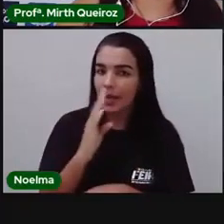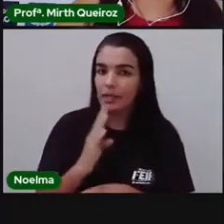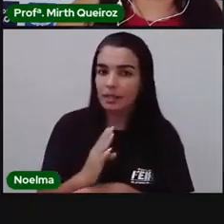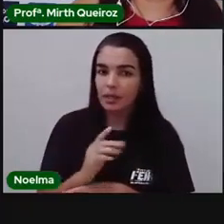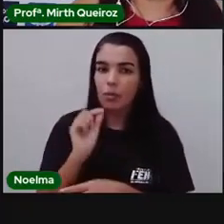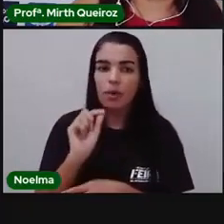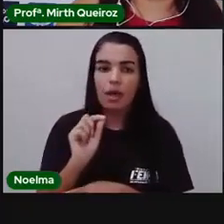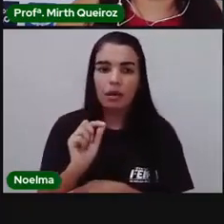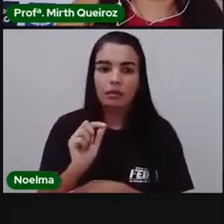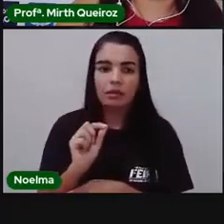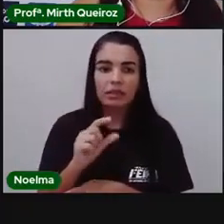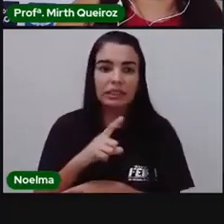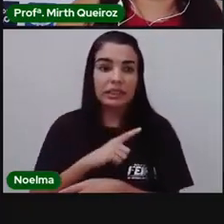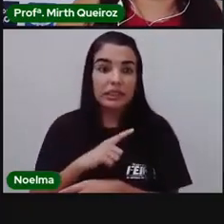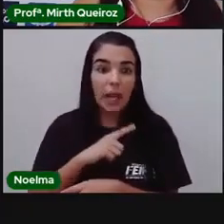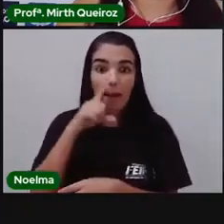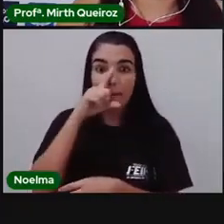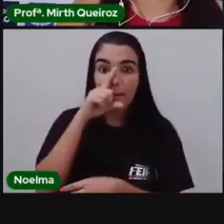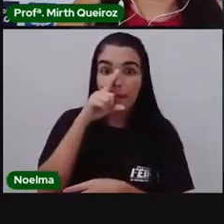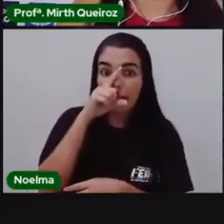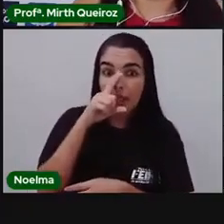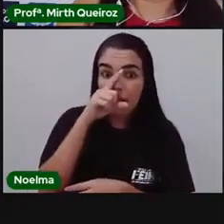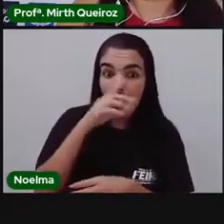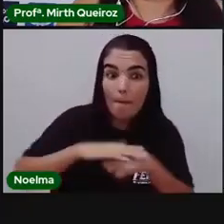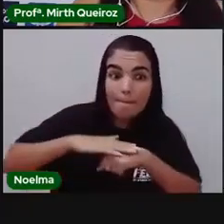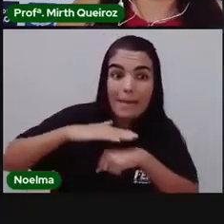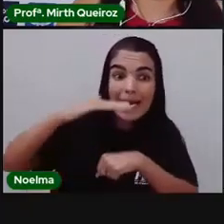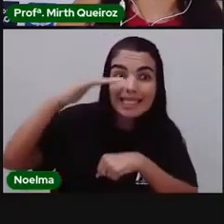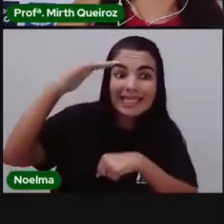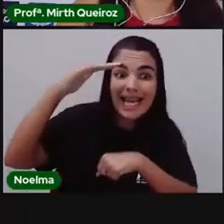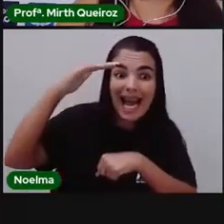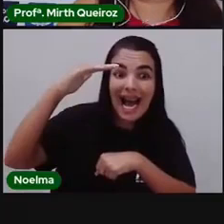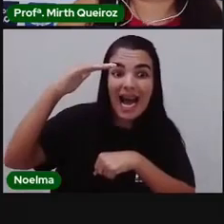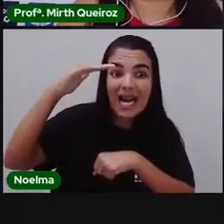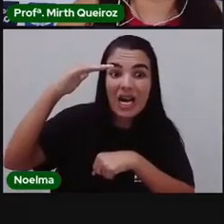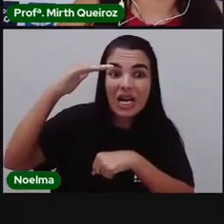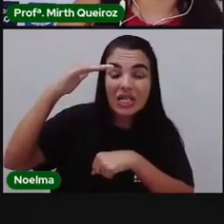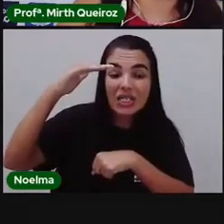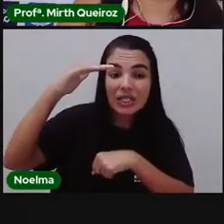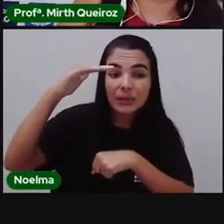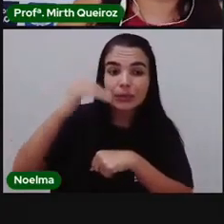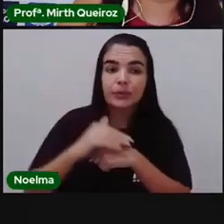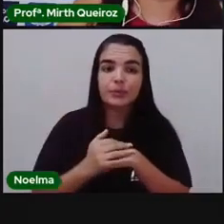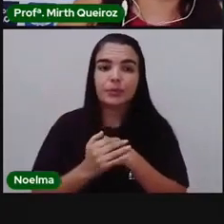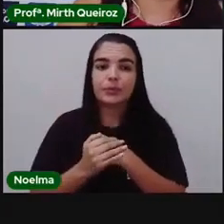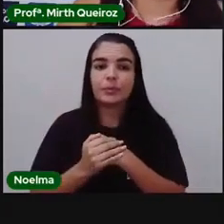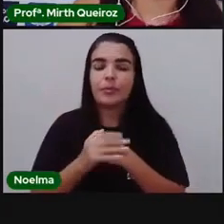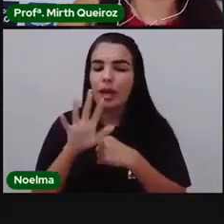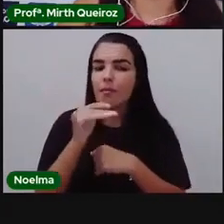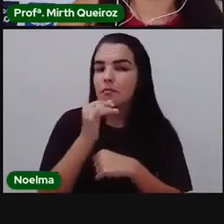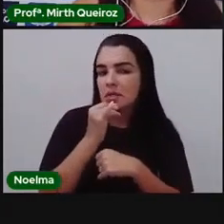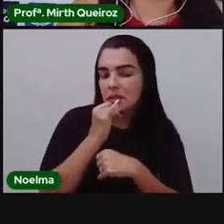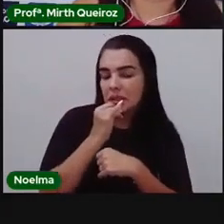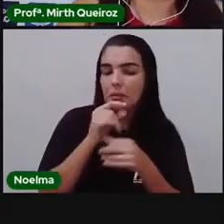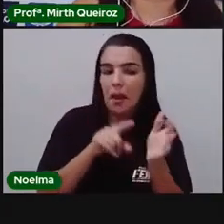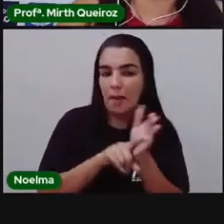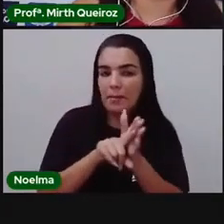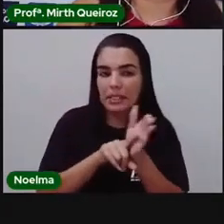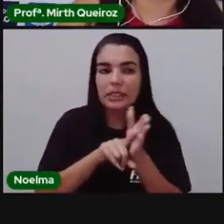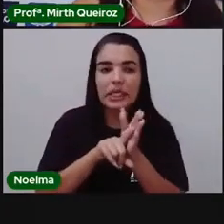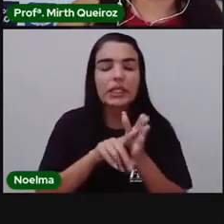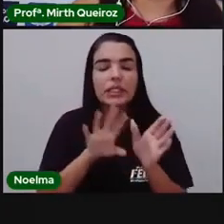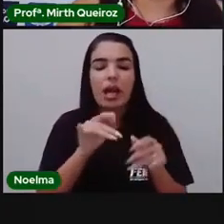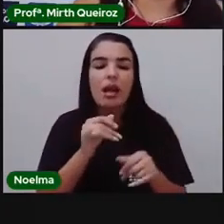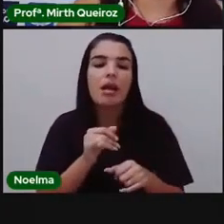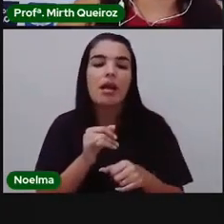em perigo, nós fizemos, nós fizemos não, né? Vamos fingir que foi nós, mas não fomos, não fomos nós, né? Foi uma pesquisa que foi